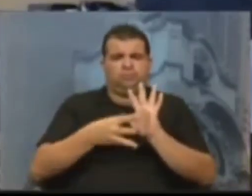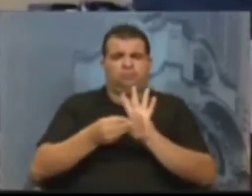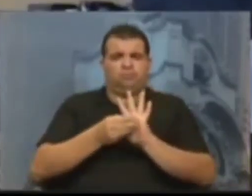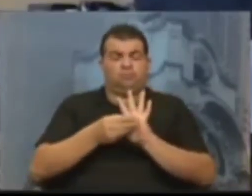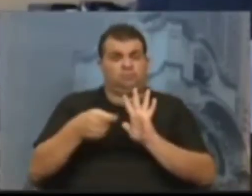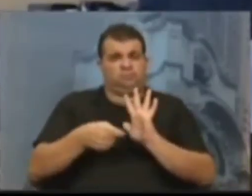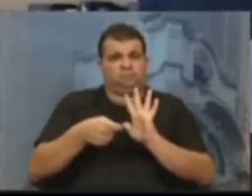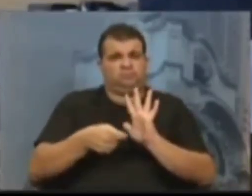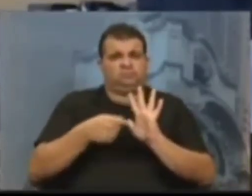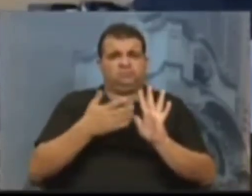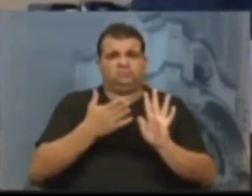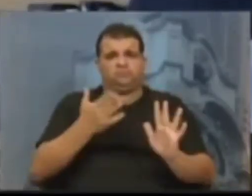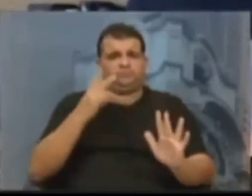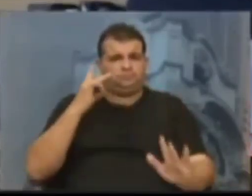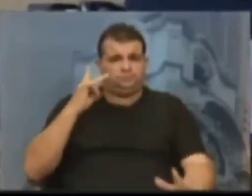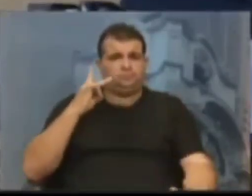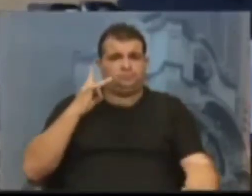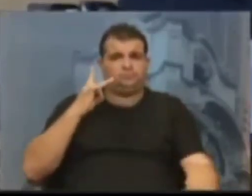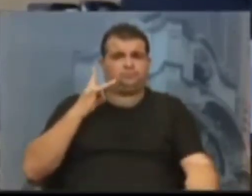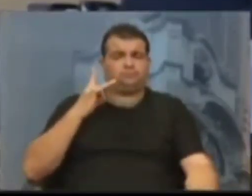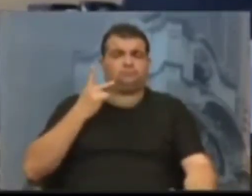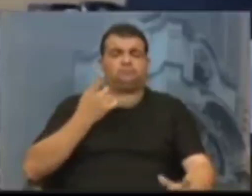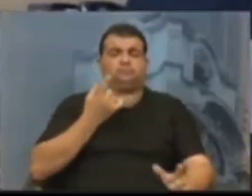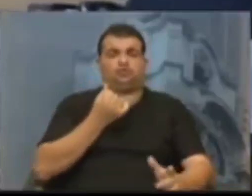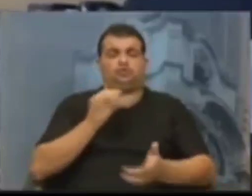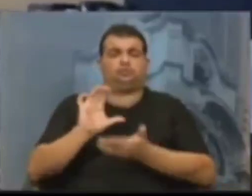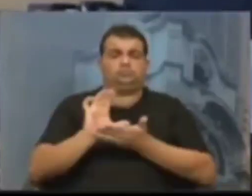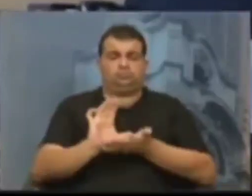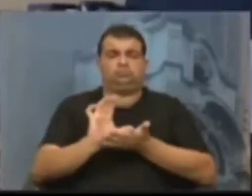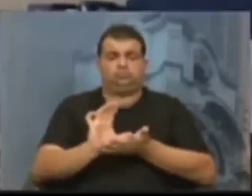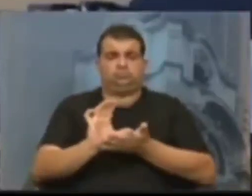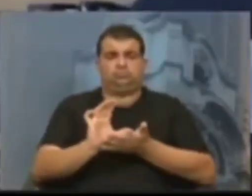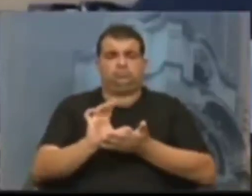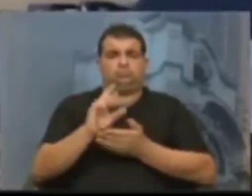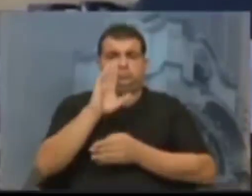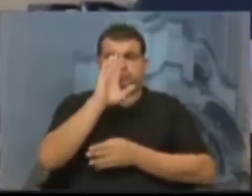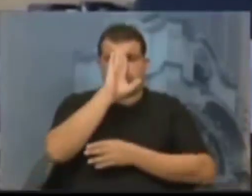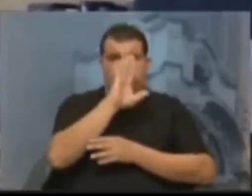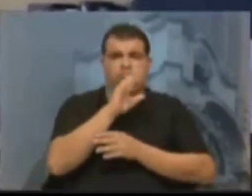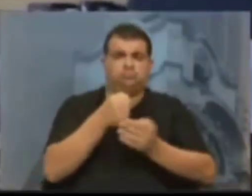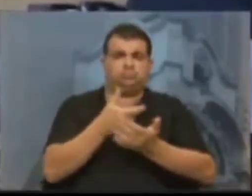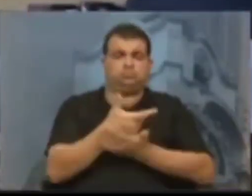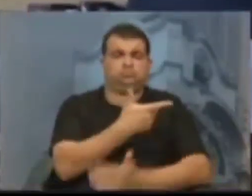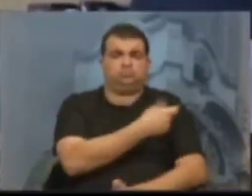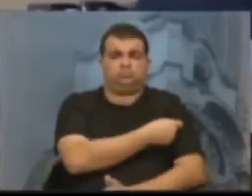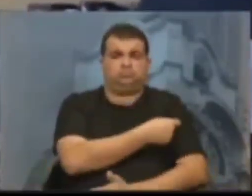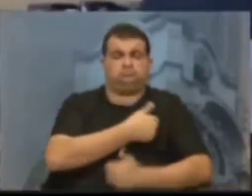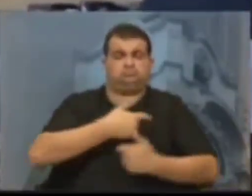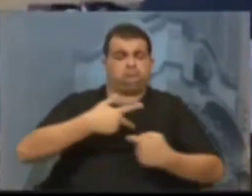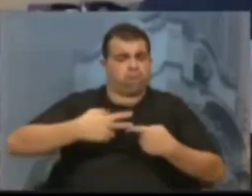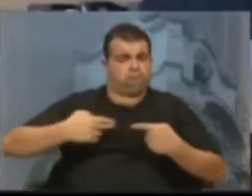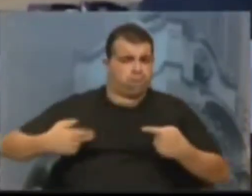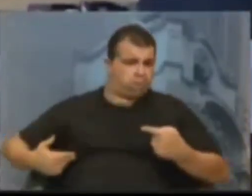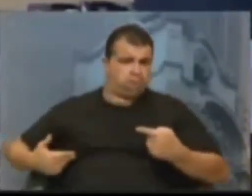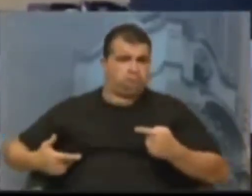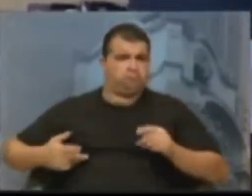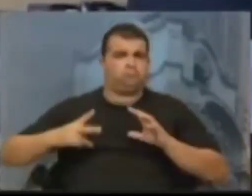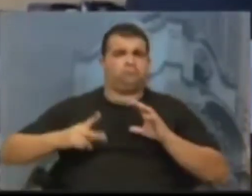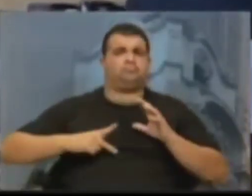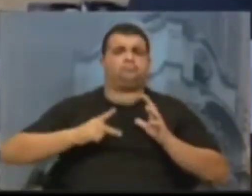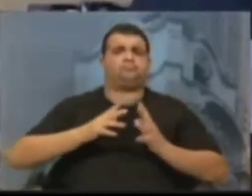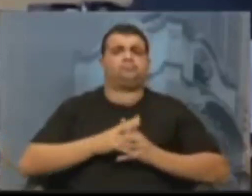impositivas dos vereadores e as verbas de gabinete fossem direcionadas à compra da vacina e fomos derrotados aqui nessa casa.